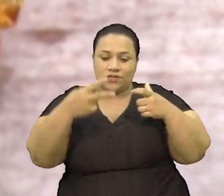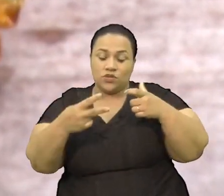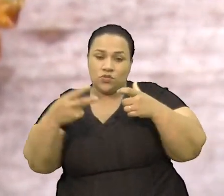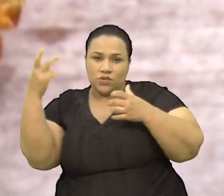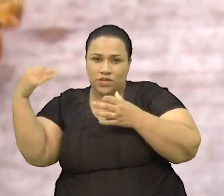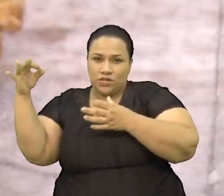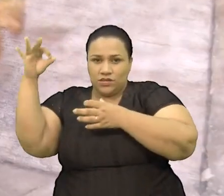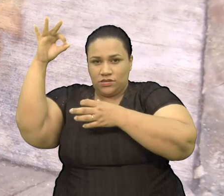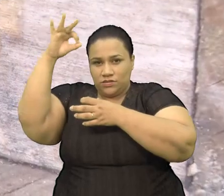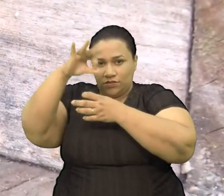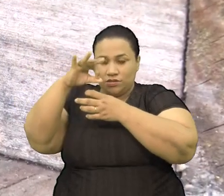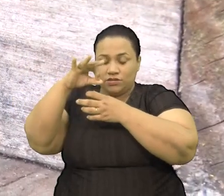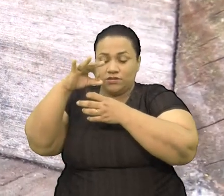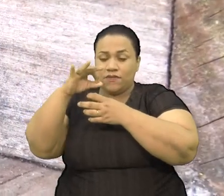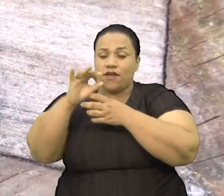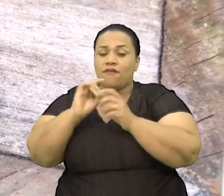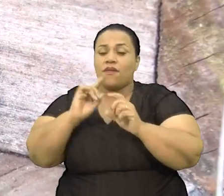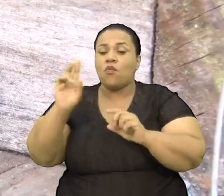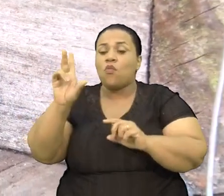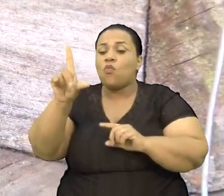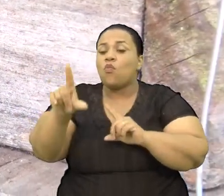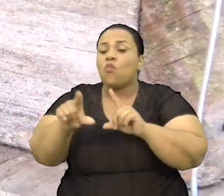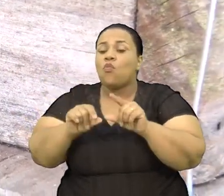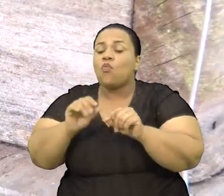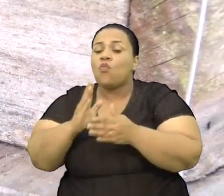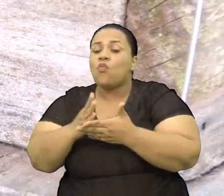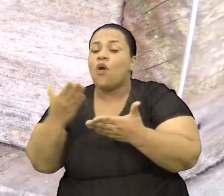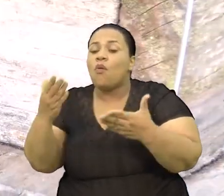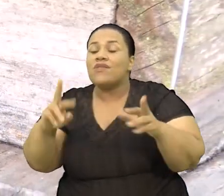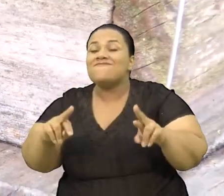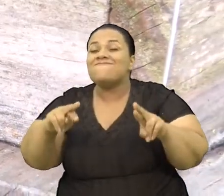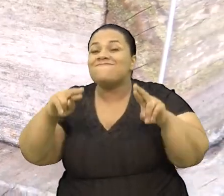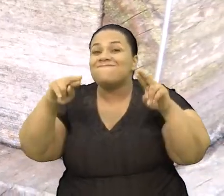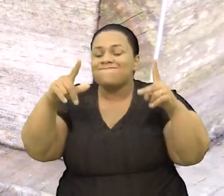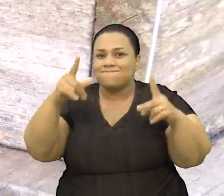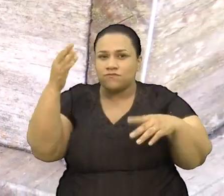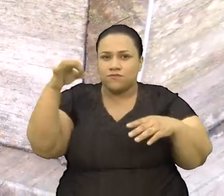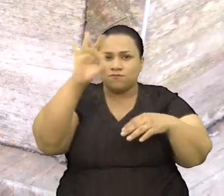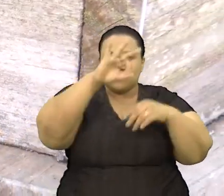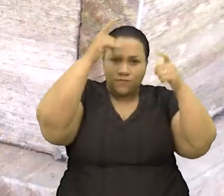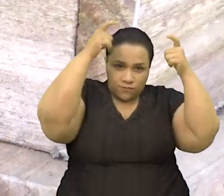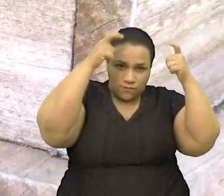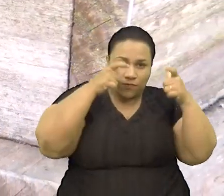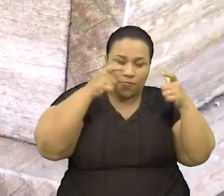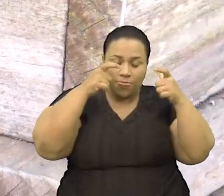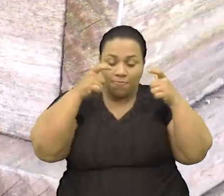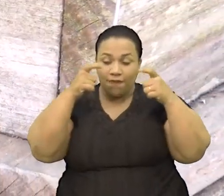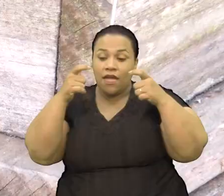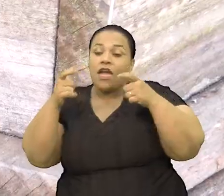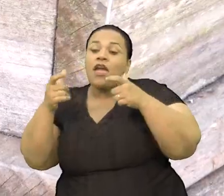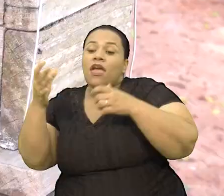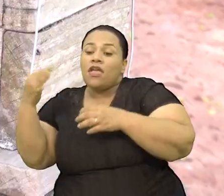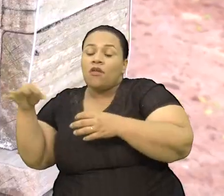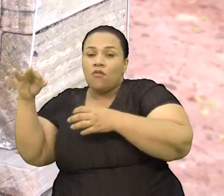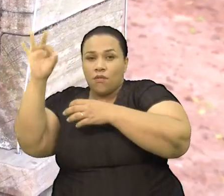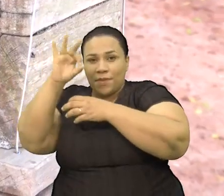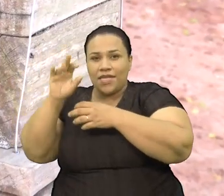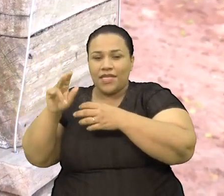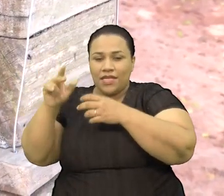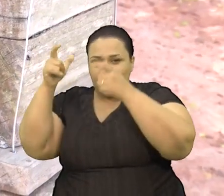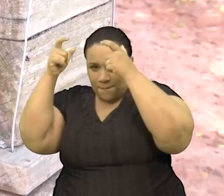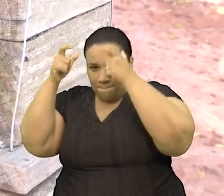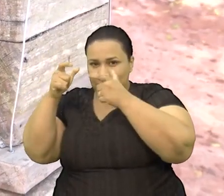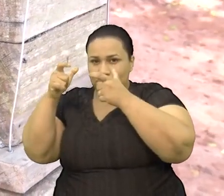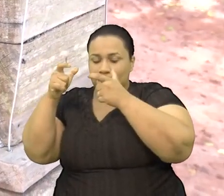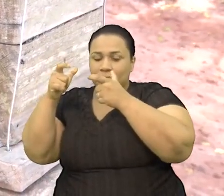Duas Aí você vai identificar Vai saber a diferença De uma rainha Vai saber a diferença Da princesa Abrindo